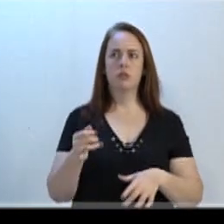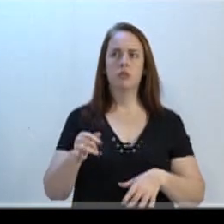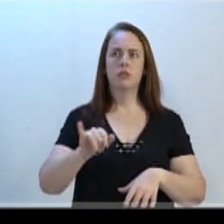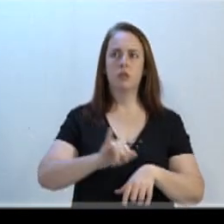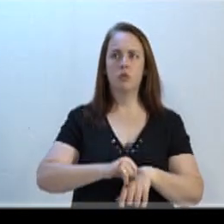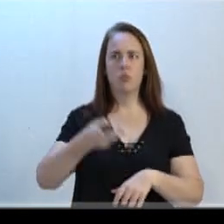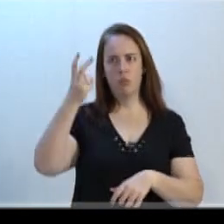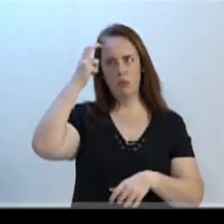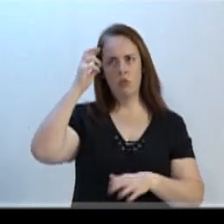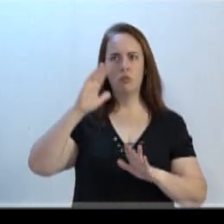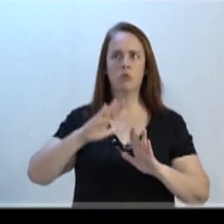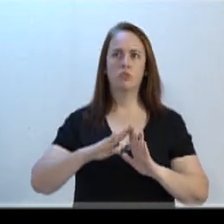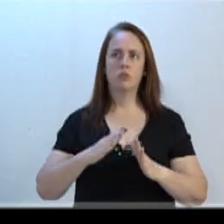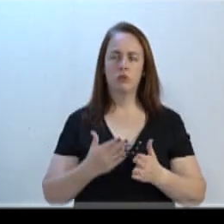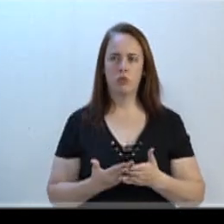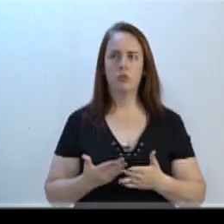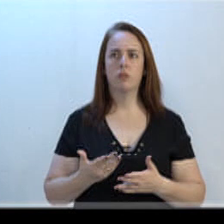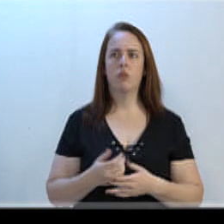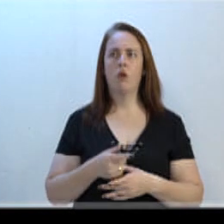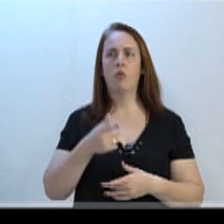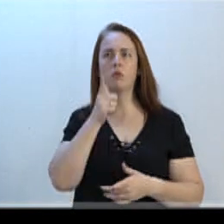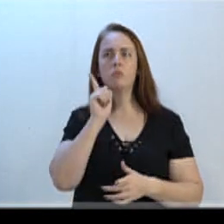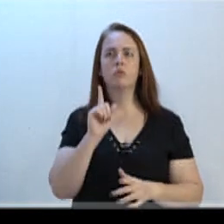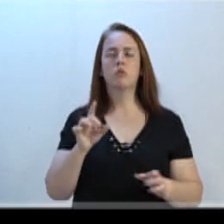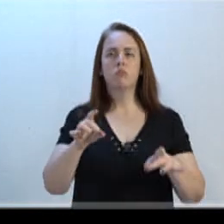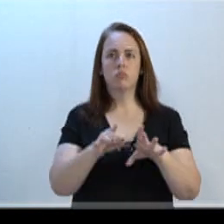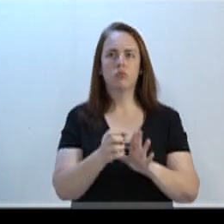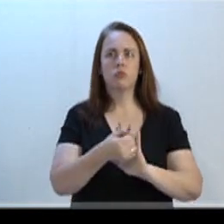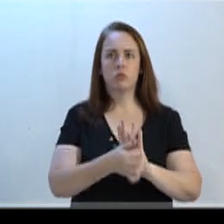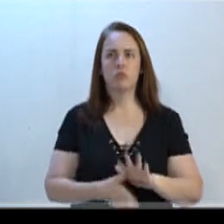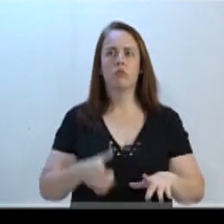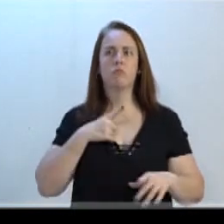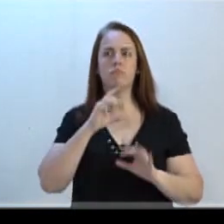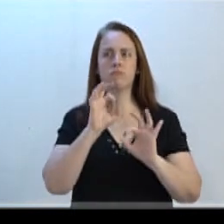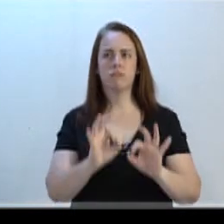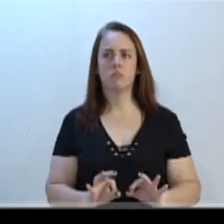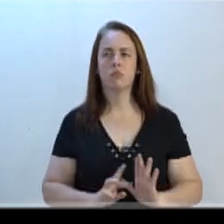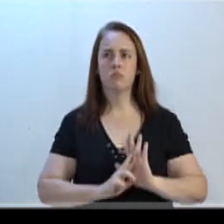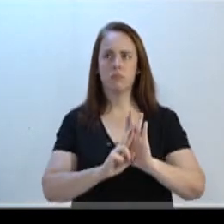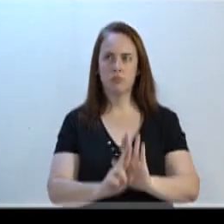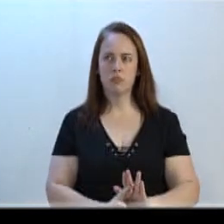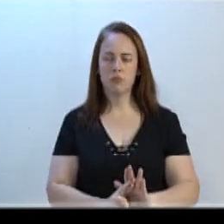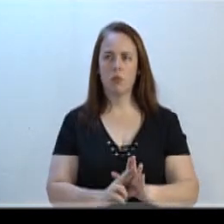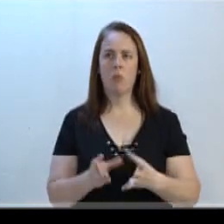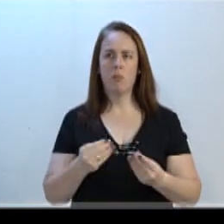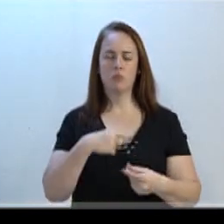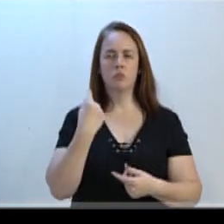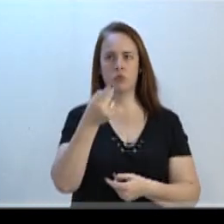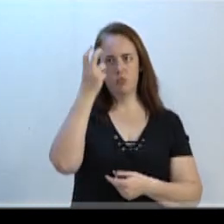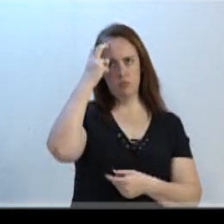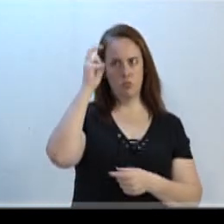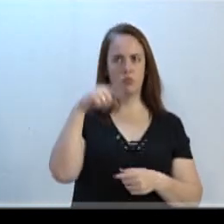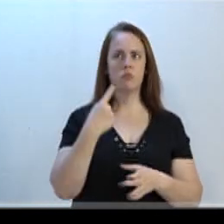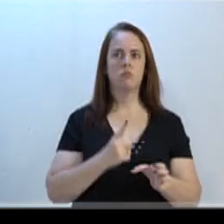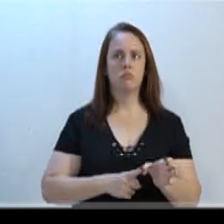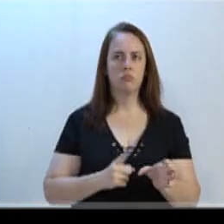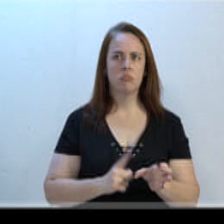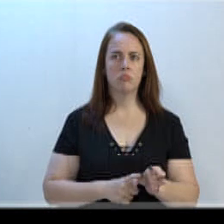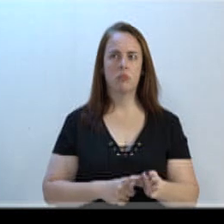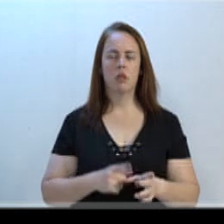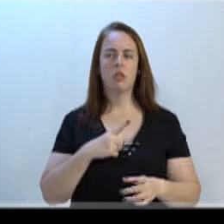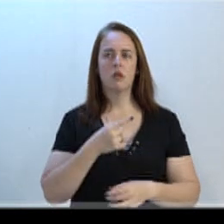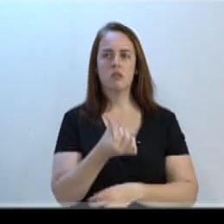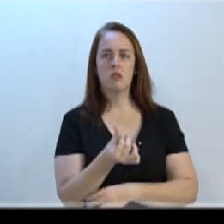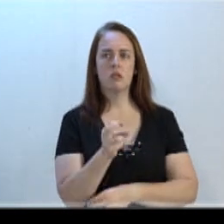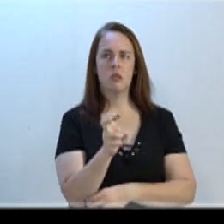de julho, que teve seu encerramento de atividades, que com certeza representa muito a nossa cultura, nossa cidade. São